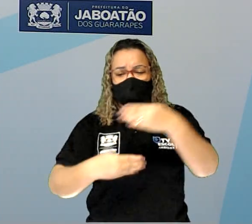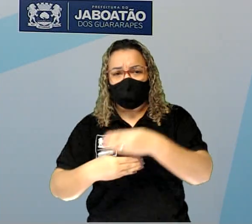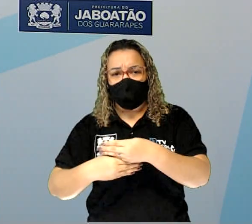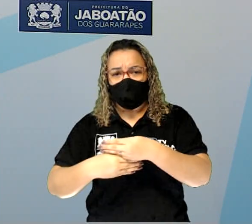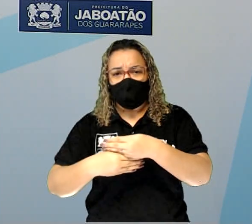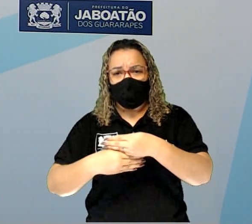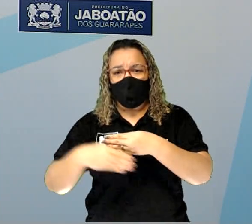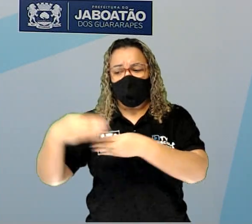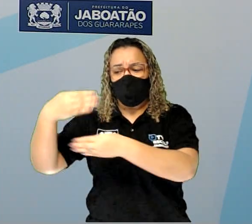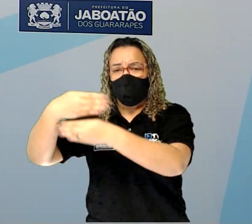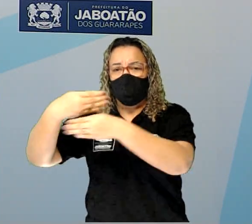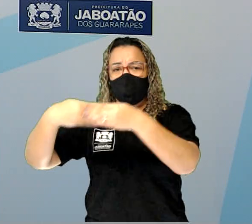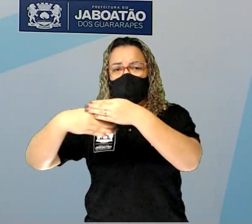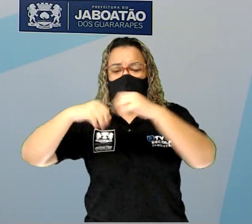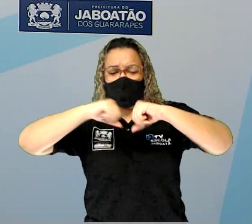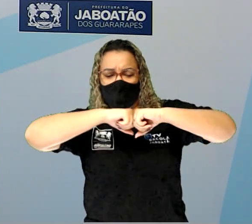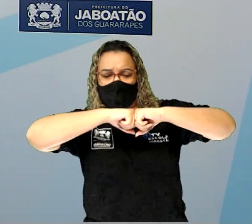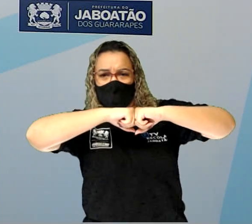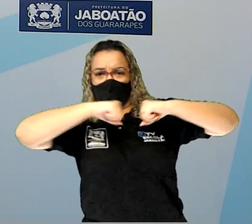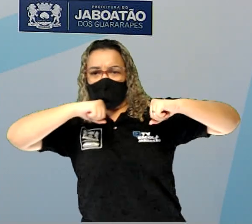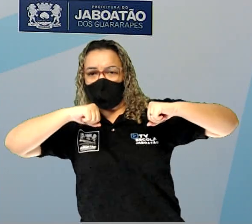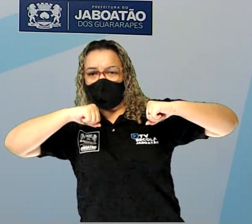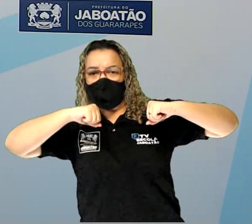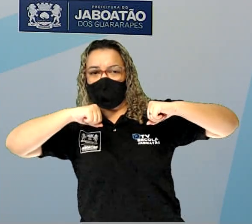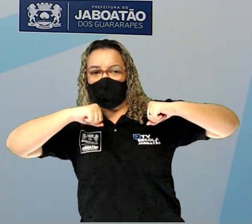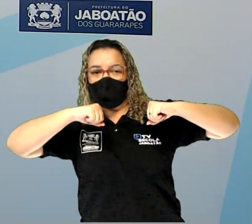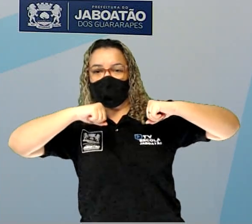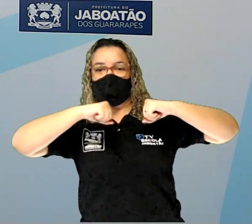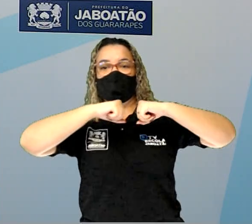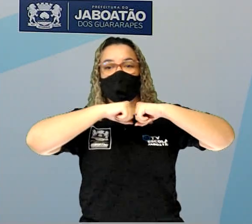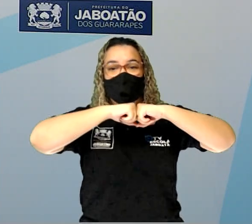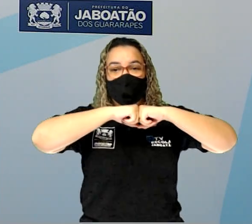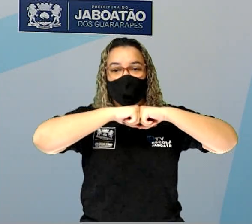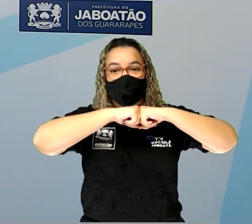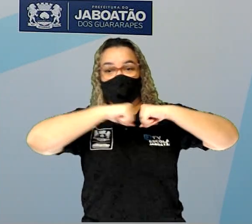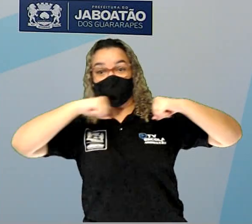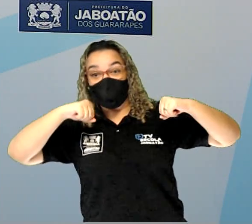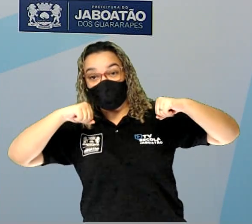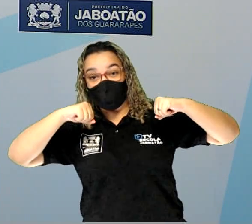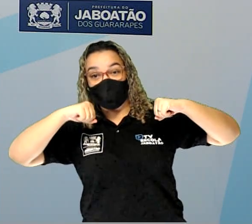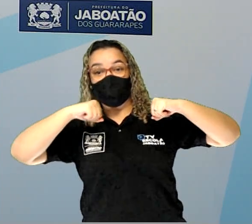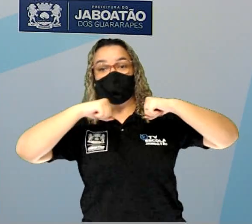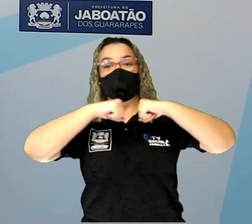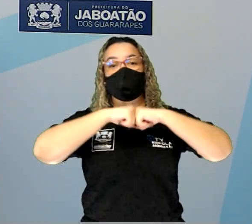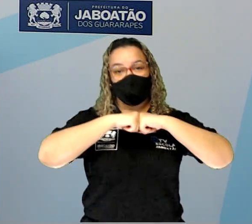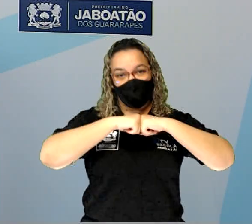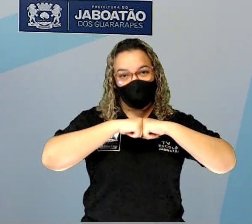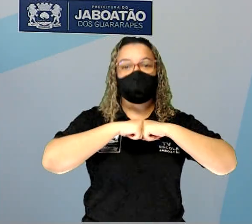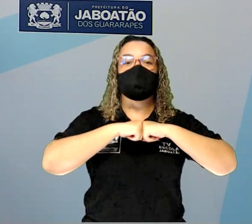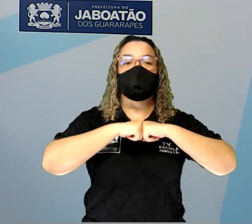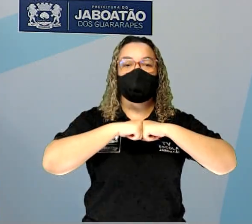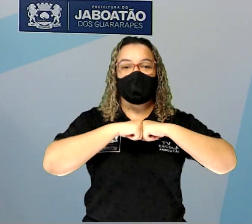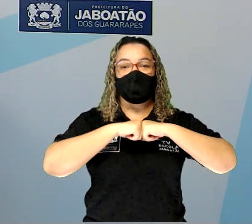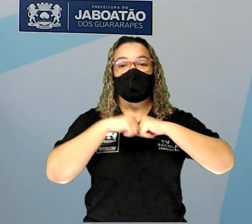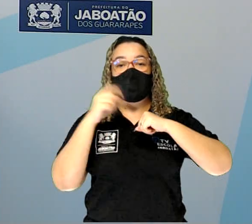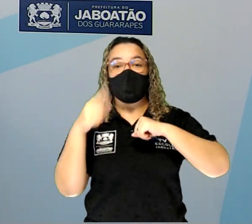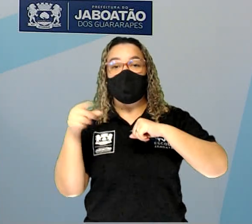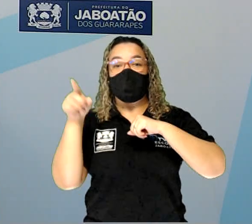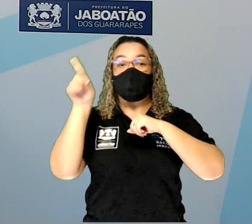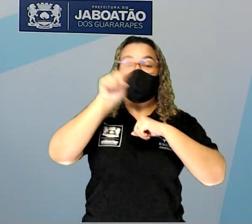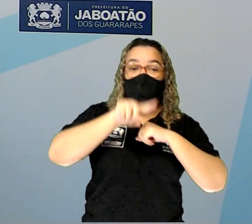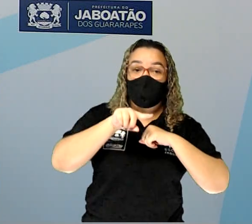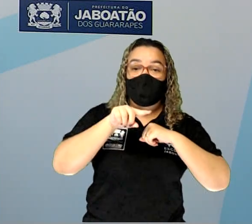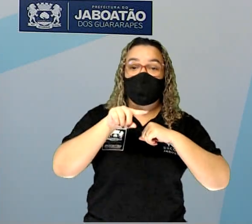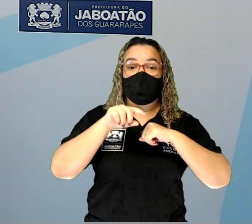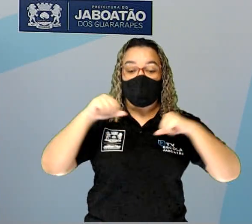afastando. Como a gente viu no slide anterior, movimento de afastamento divergente. Enquanto aqui as placas estão